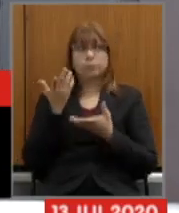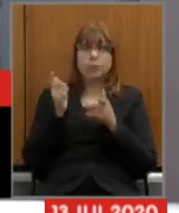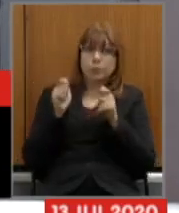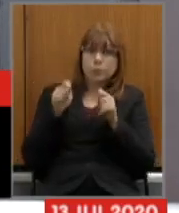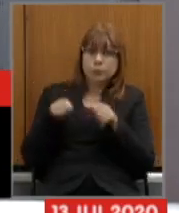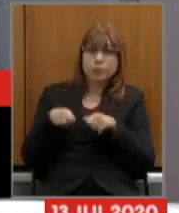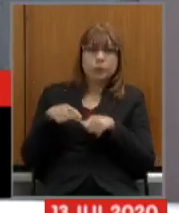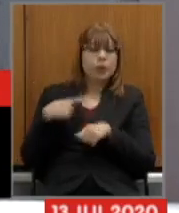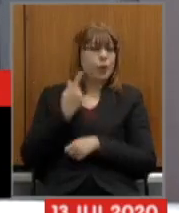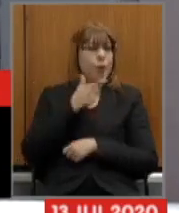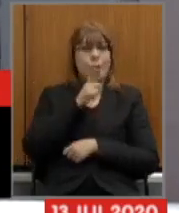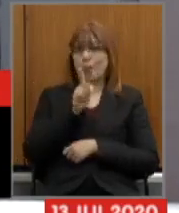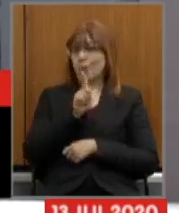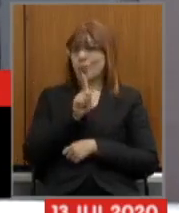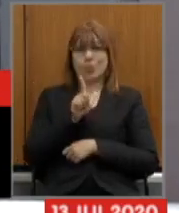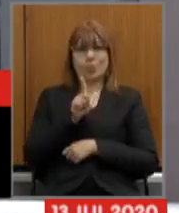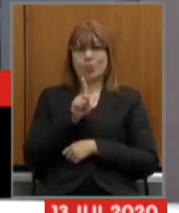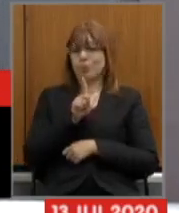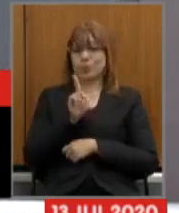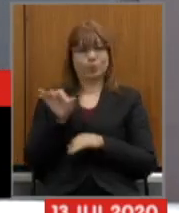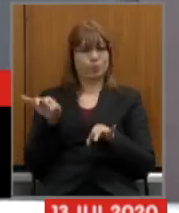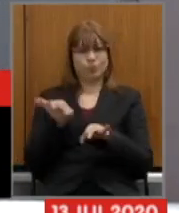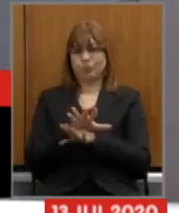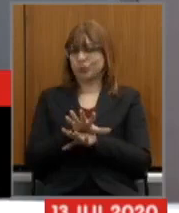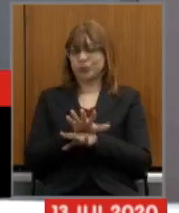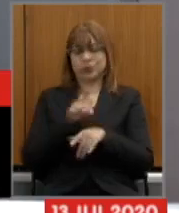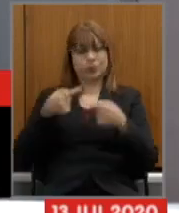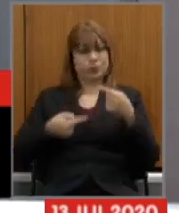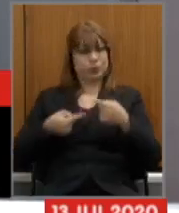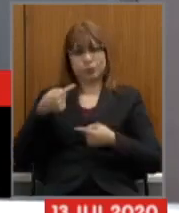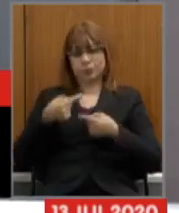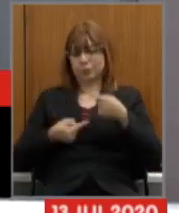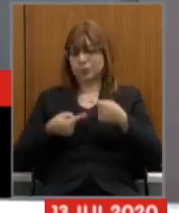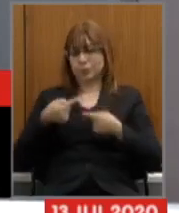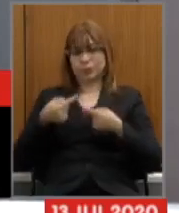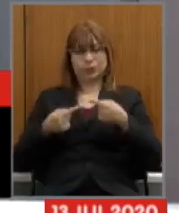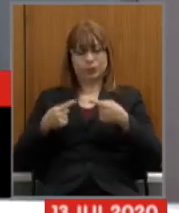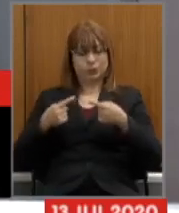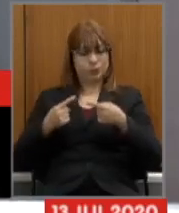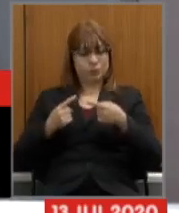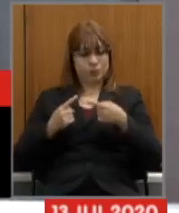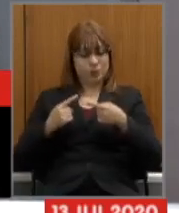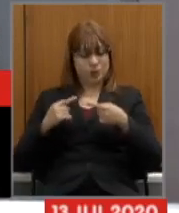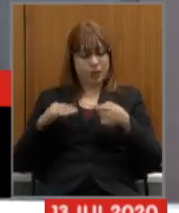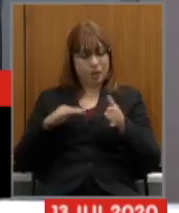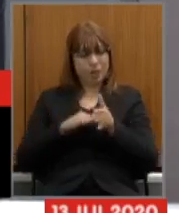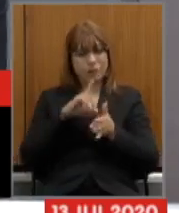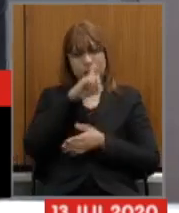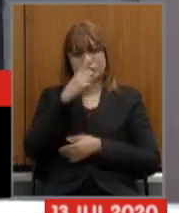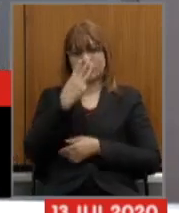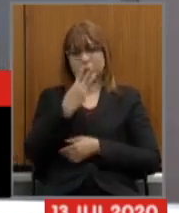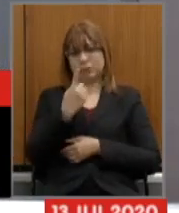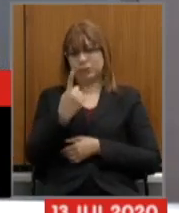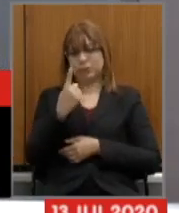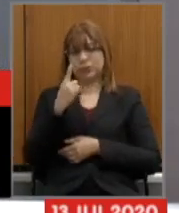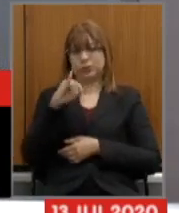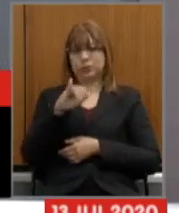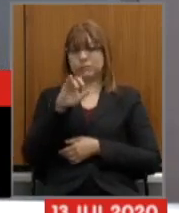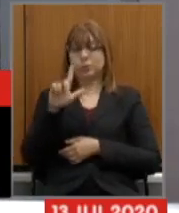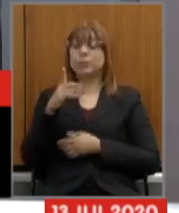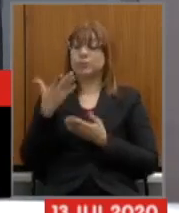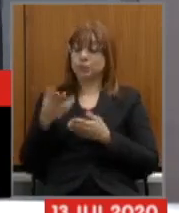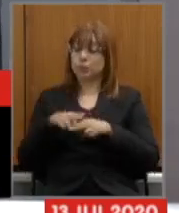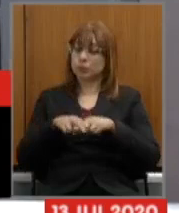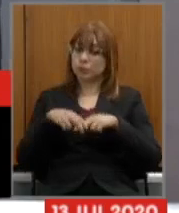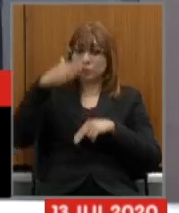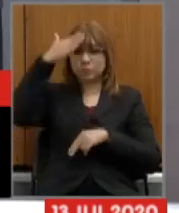iremos conseguir finalizar a discussão da nossa reforma previdenciária até o dia 31 de julho e portanto o governador Romeu Zema já